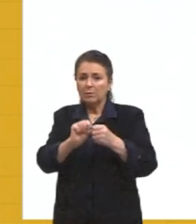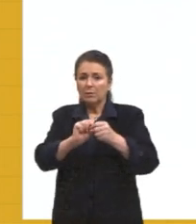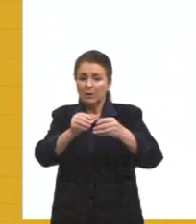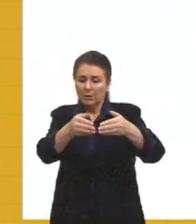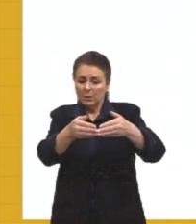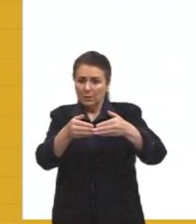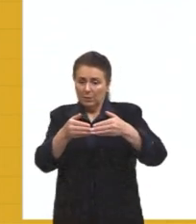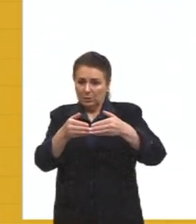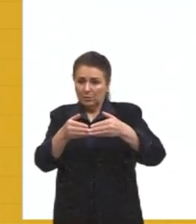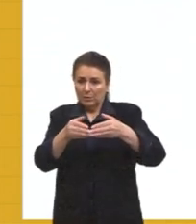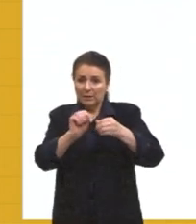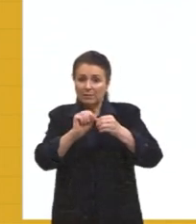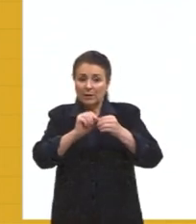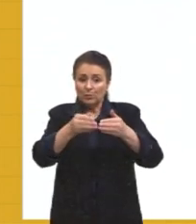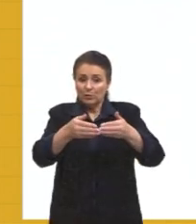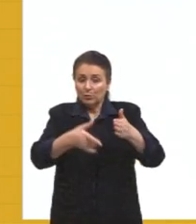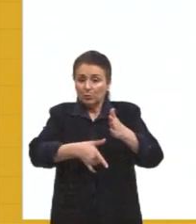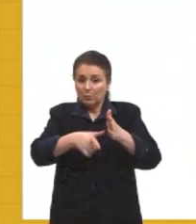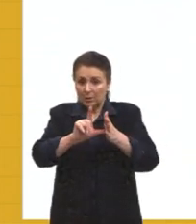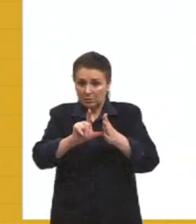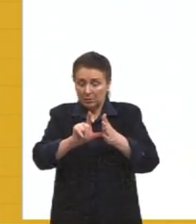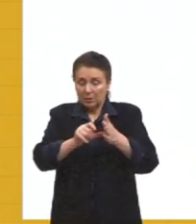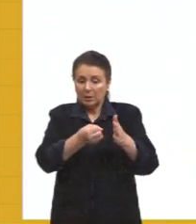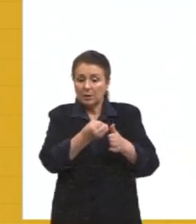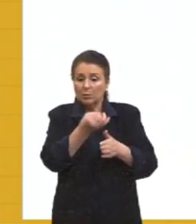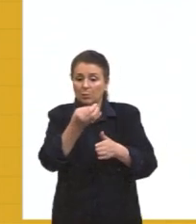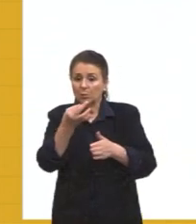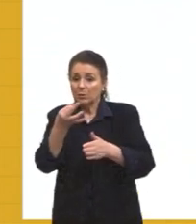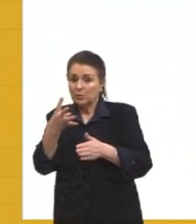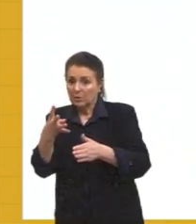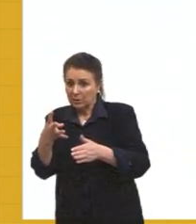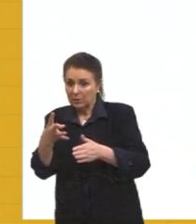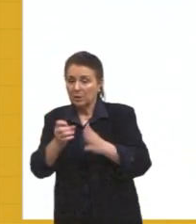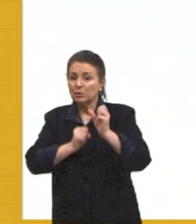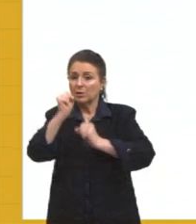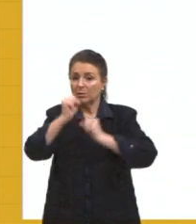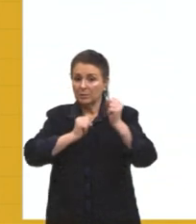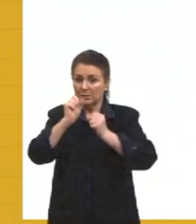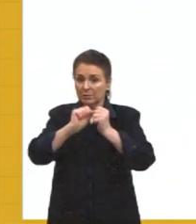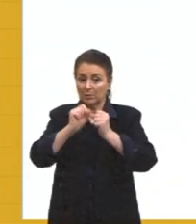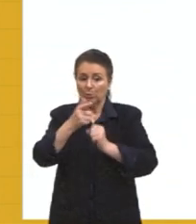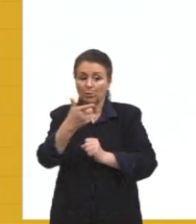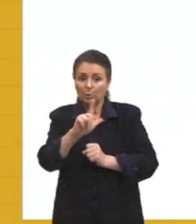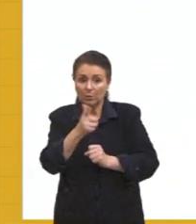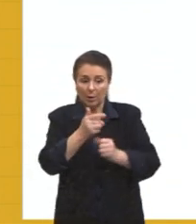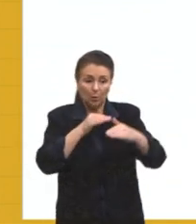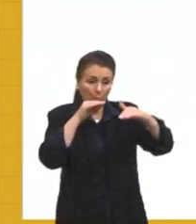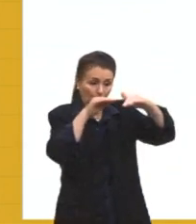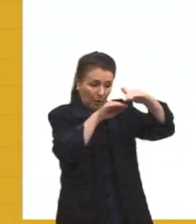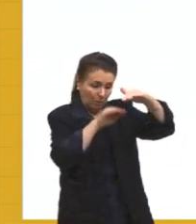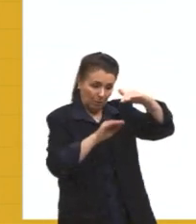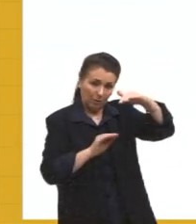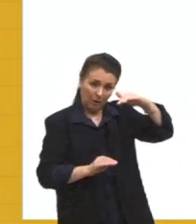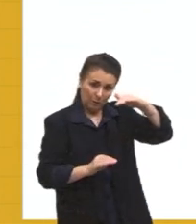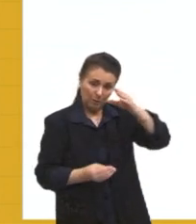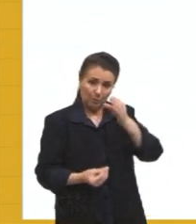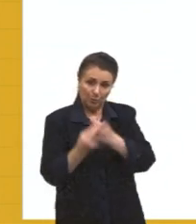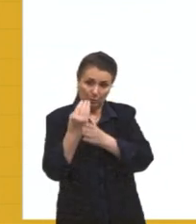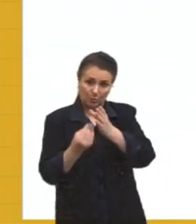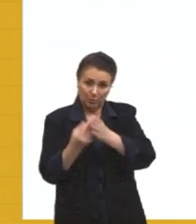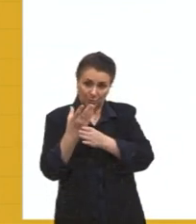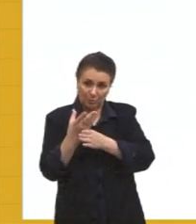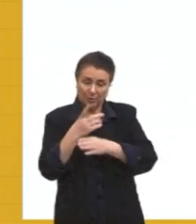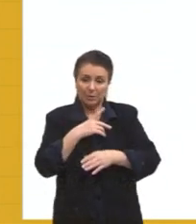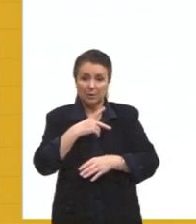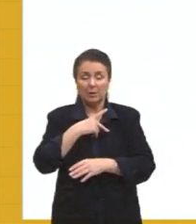fazendo aquele pedido até a quantidade. Não tem grandes estoques, tá, pessoal, a gente chama isso de produção